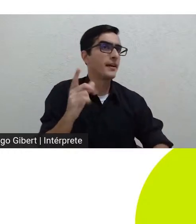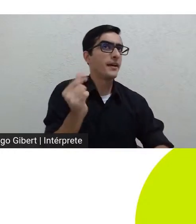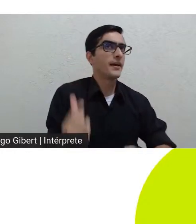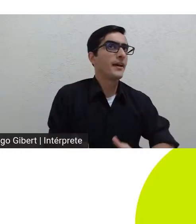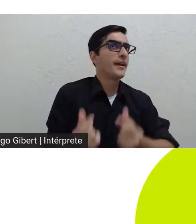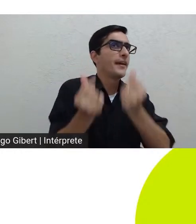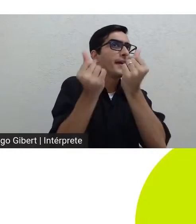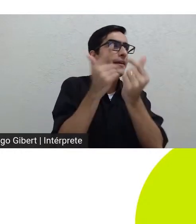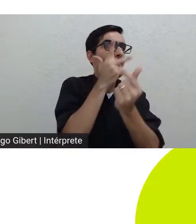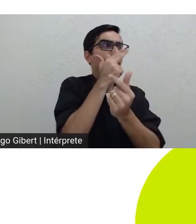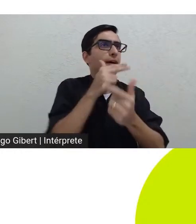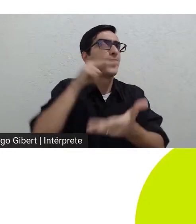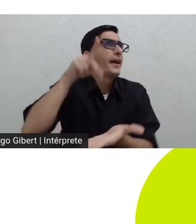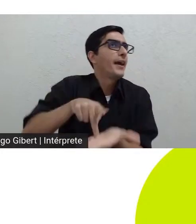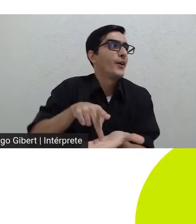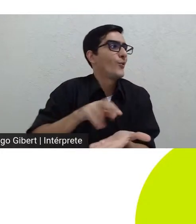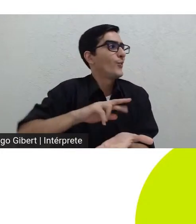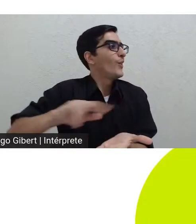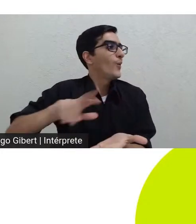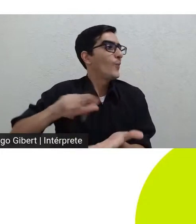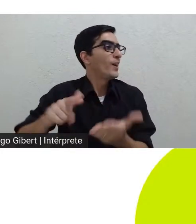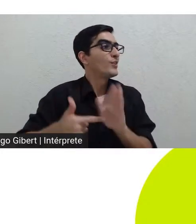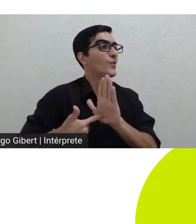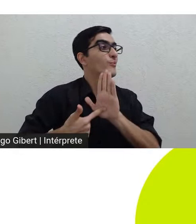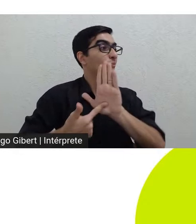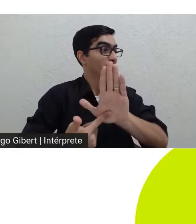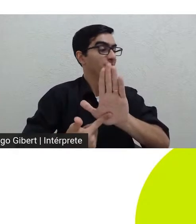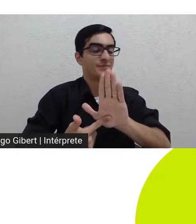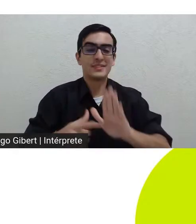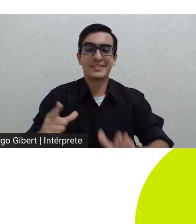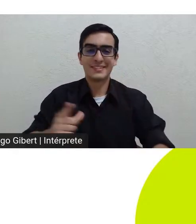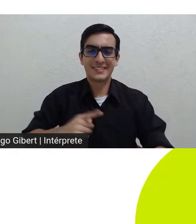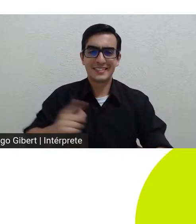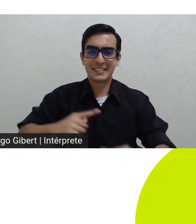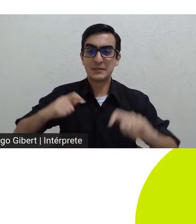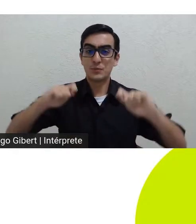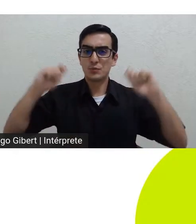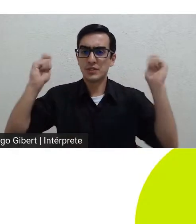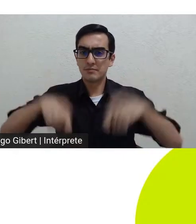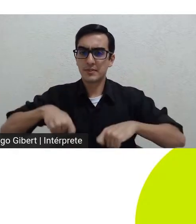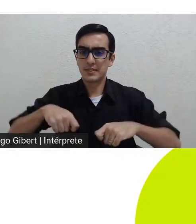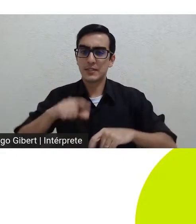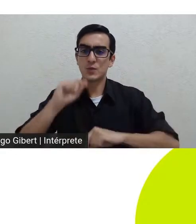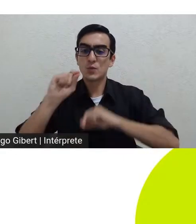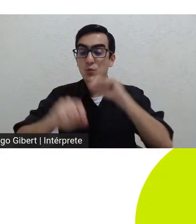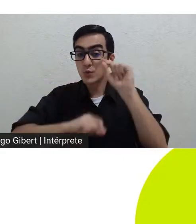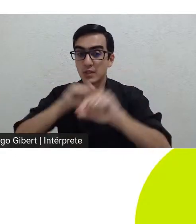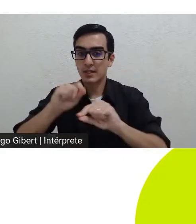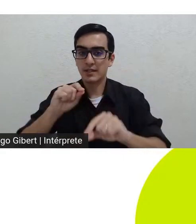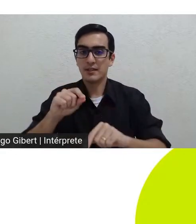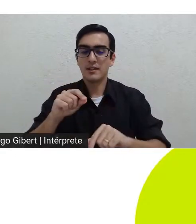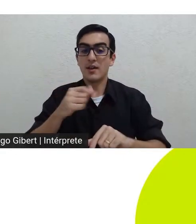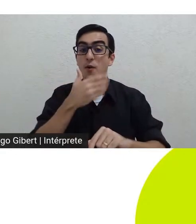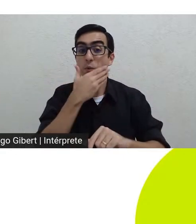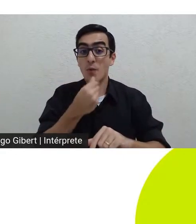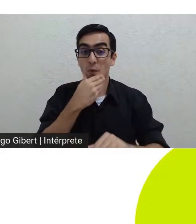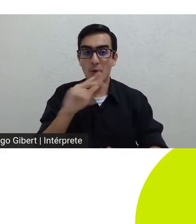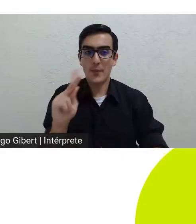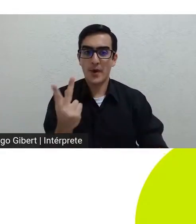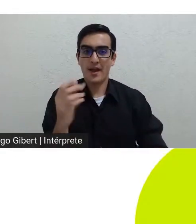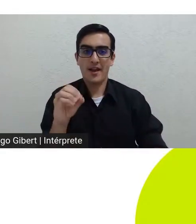a pedra representa e pensando nas possibilidades que o personagem teria de